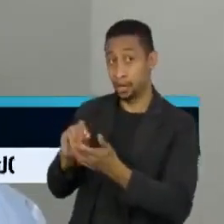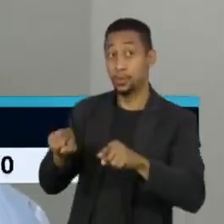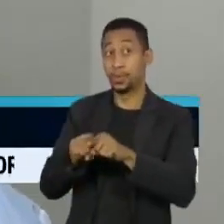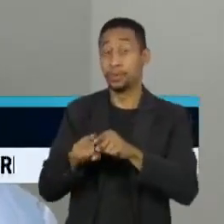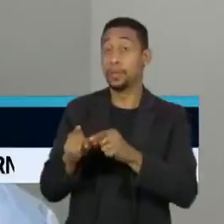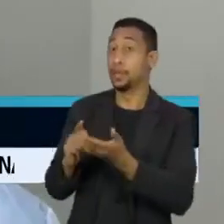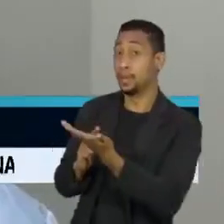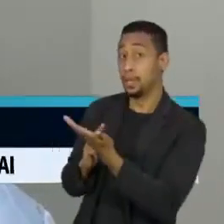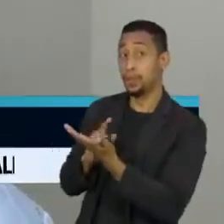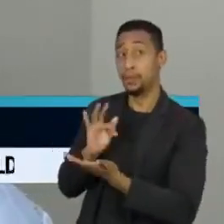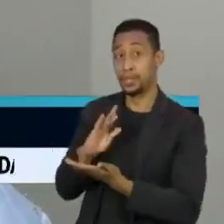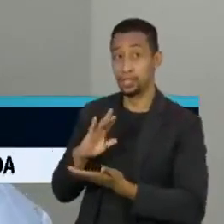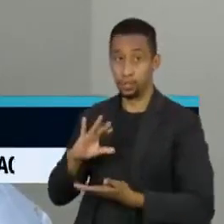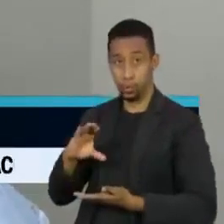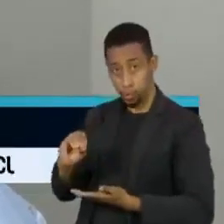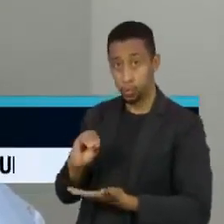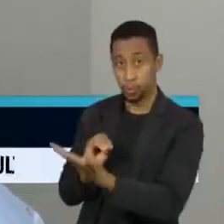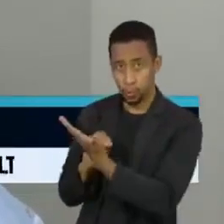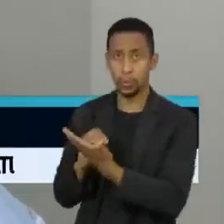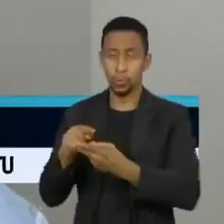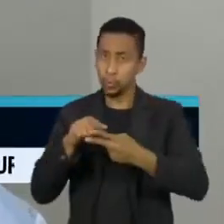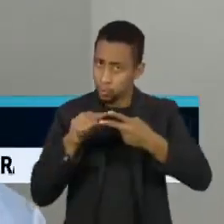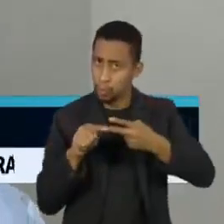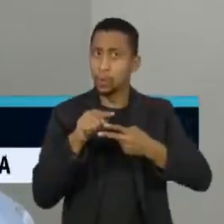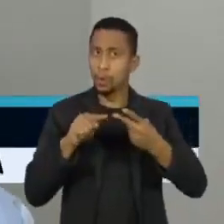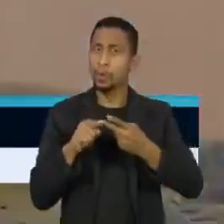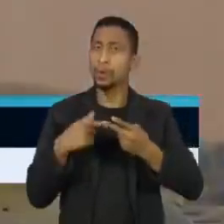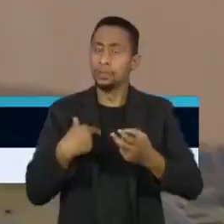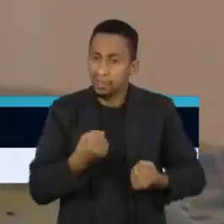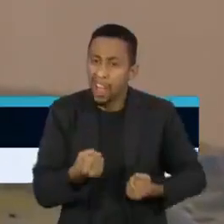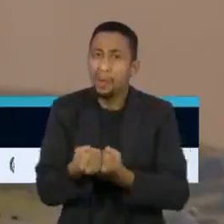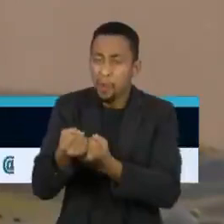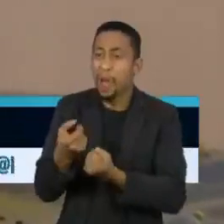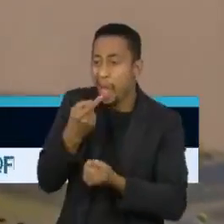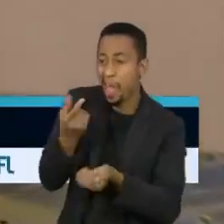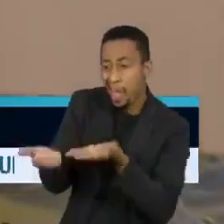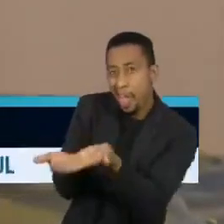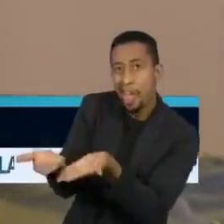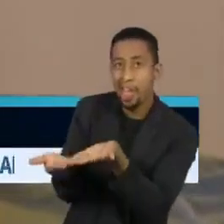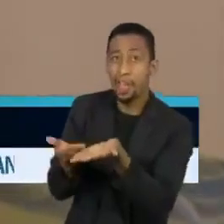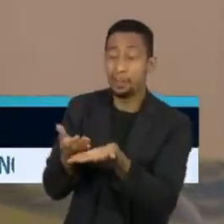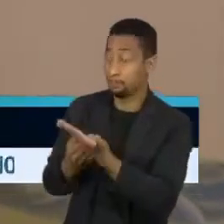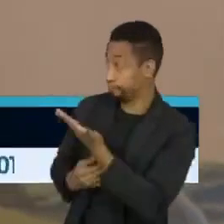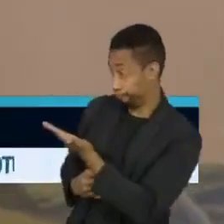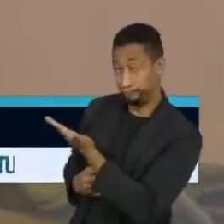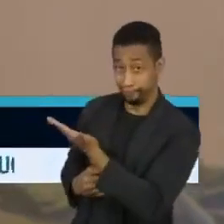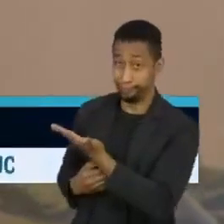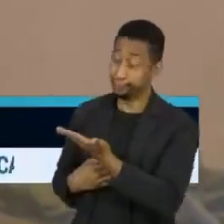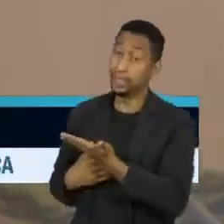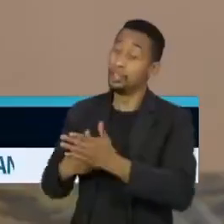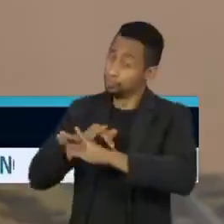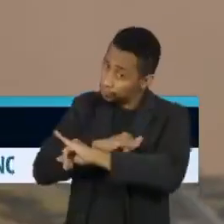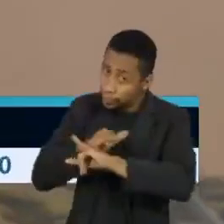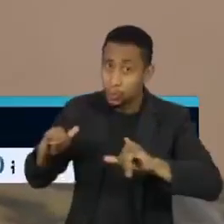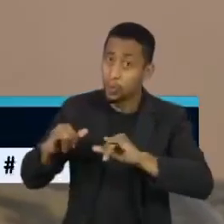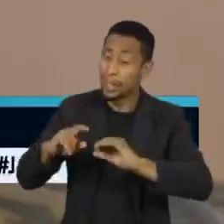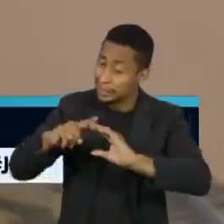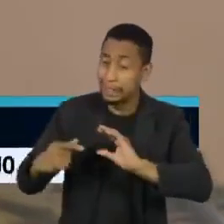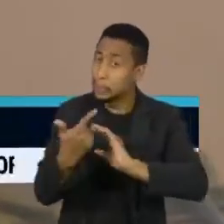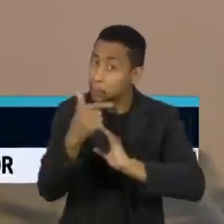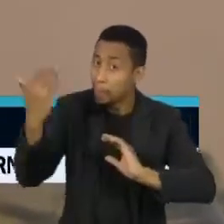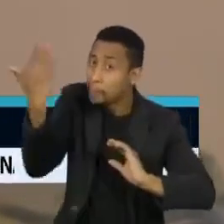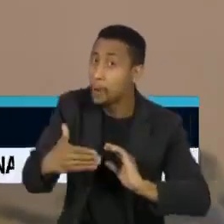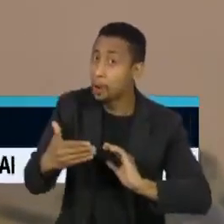Francisco Eduardo Cardoso Alves, que são favoráveis ao tratamento precoce com medicamentos já comprovados ineficazes contra